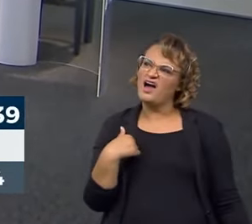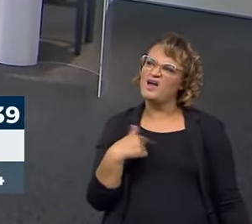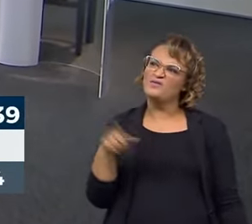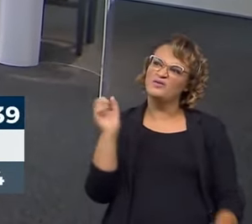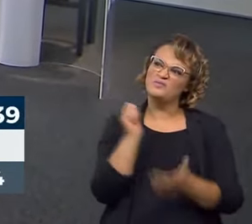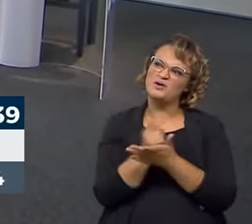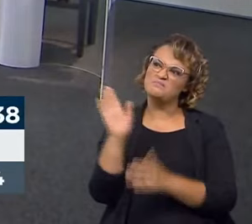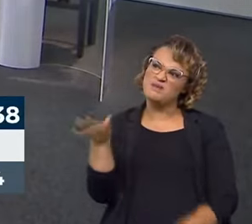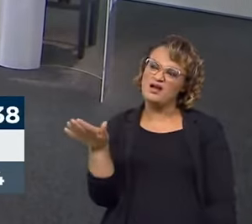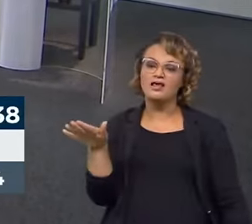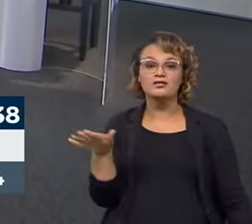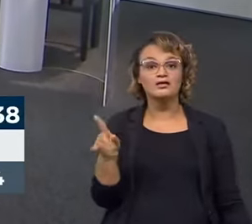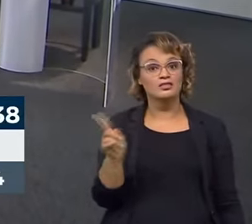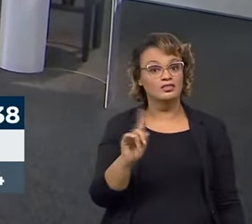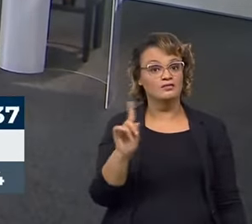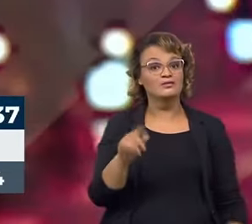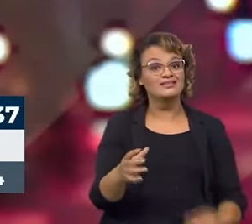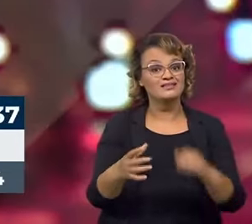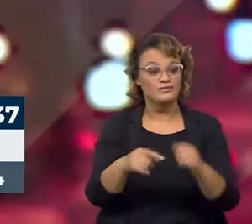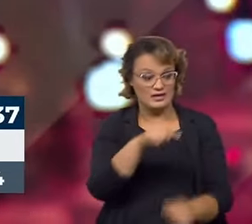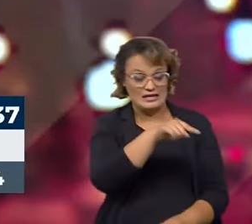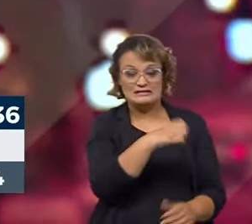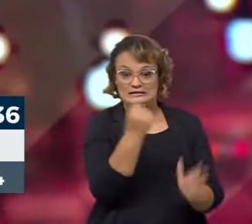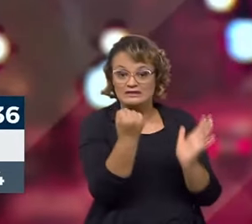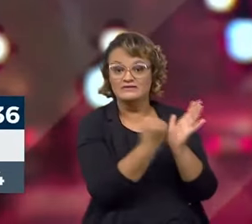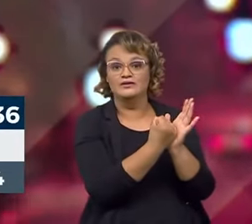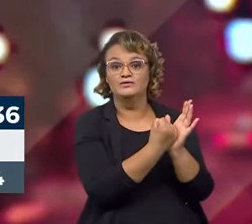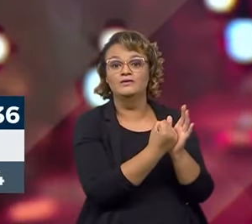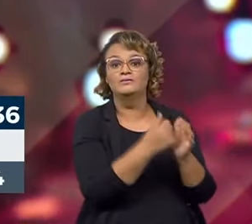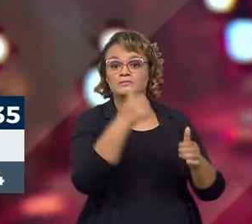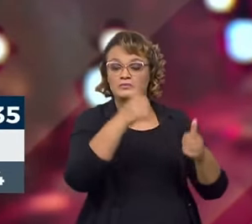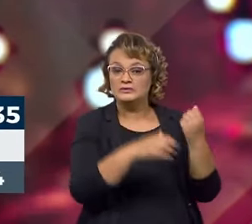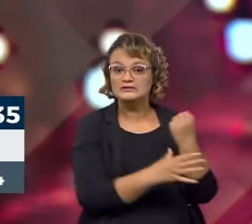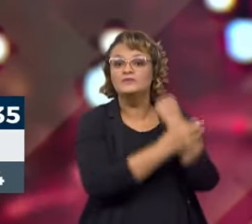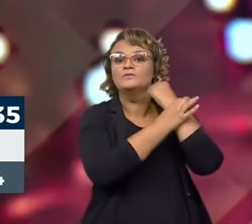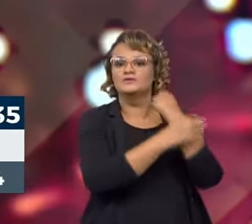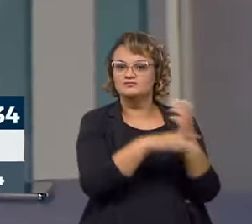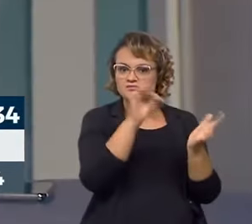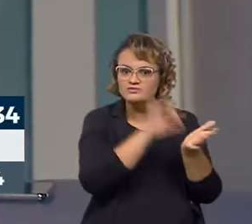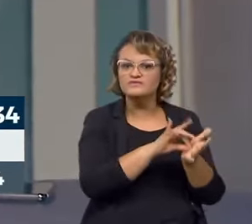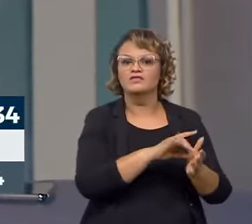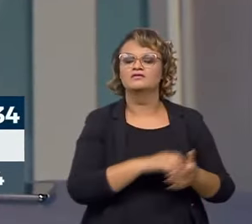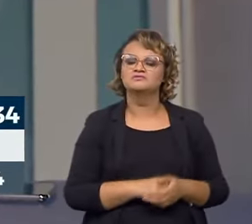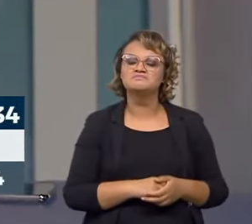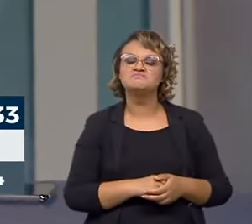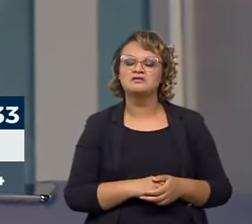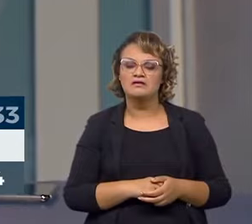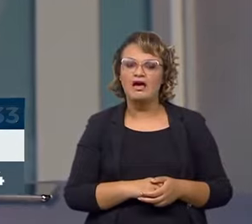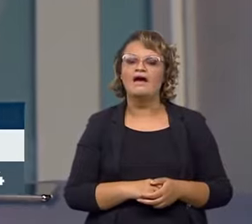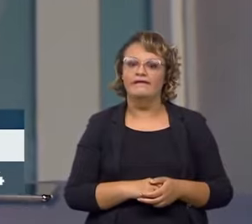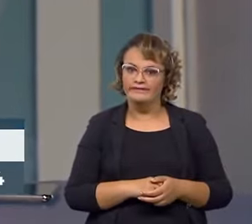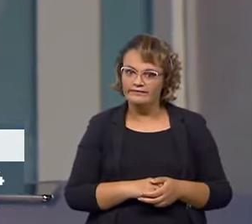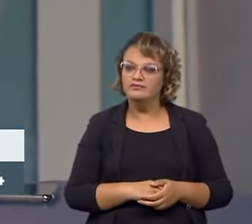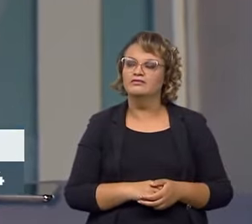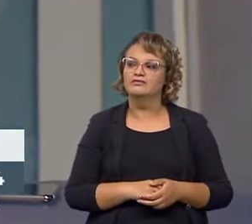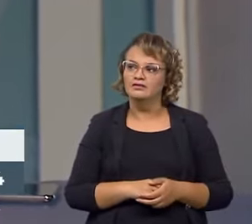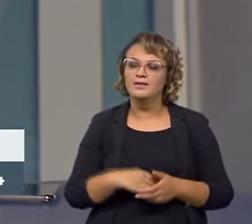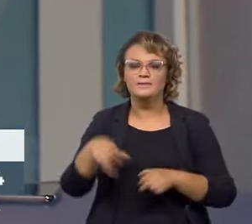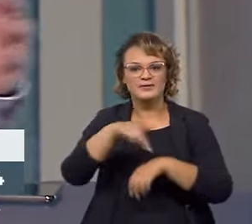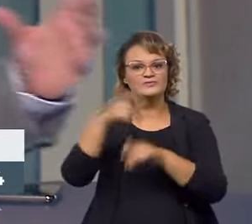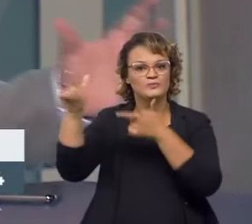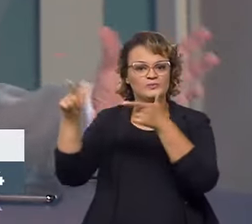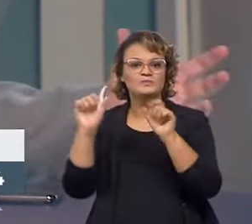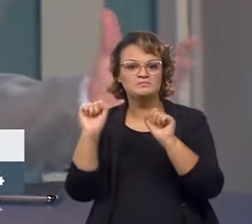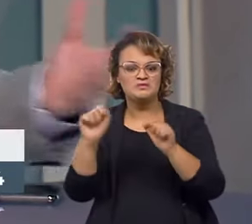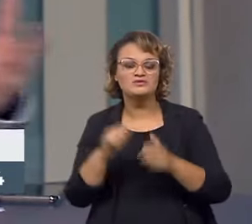mais baratinho, não. A gente está falando de uma segurança que passa fronteiras, né? Passa. Esse processo que a gente chama de